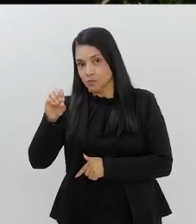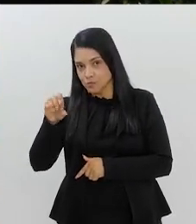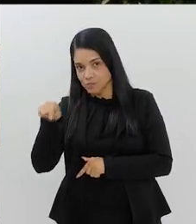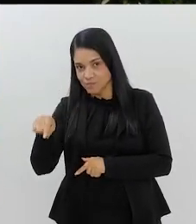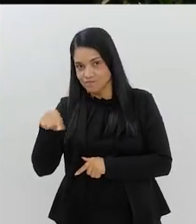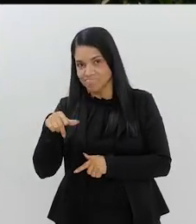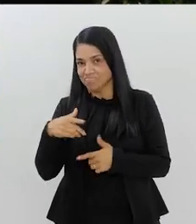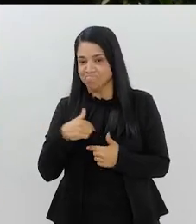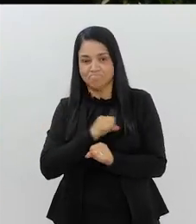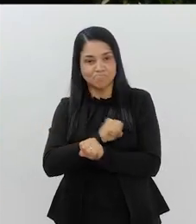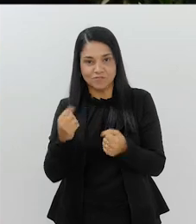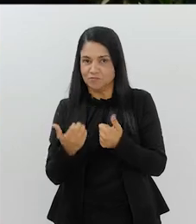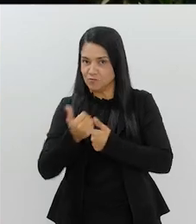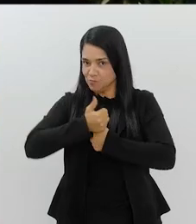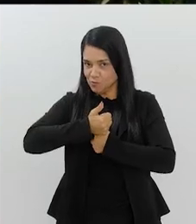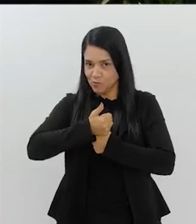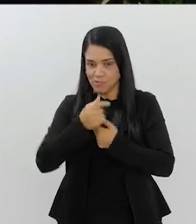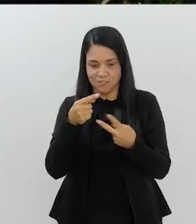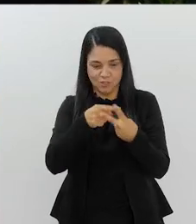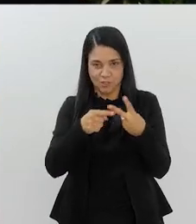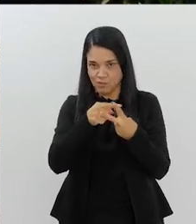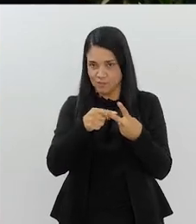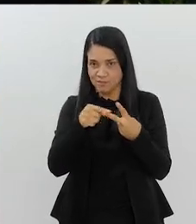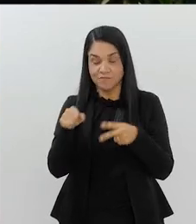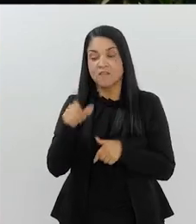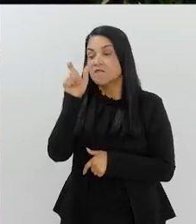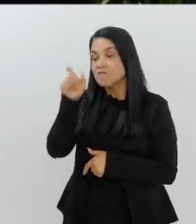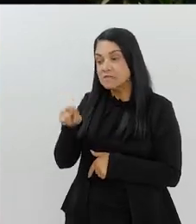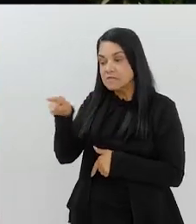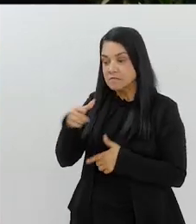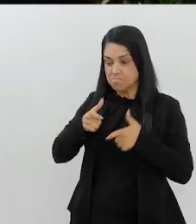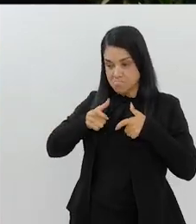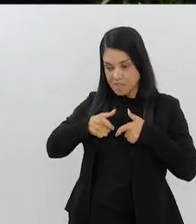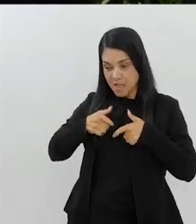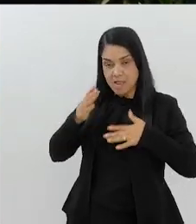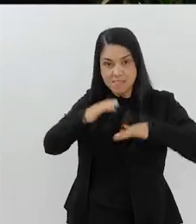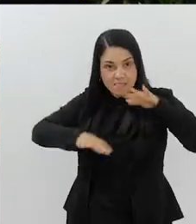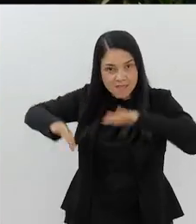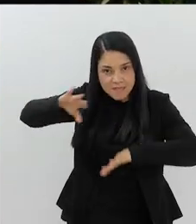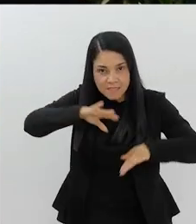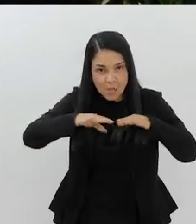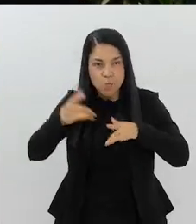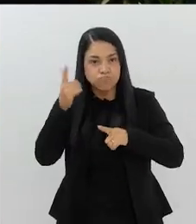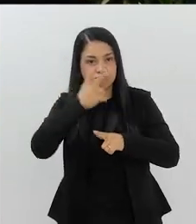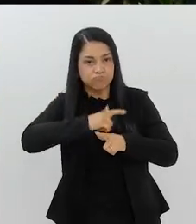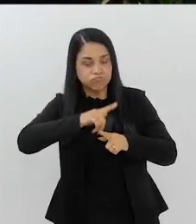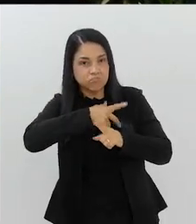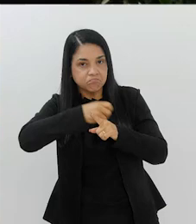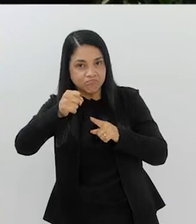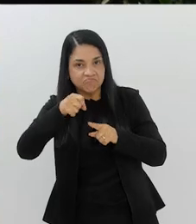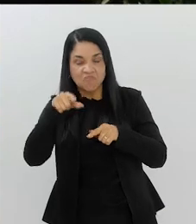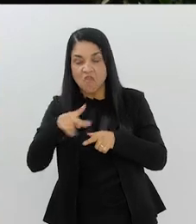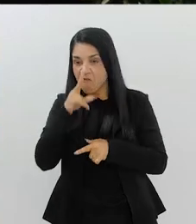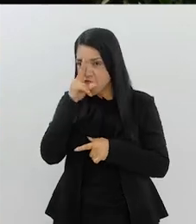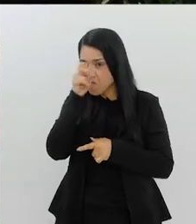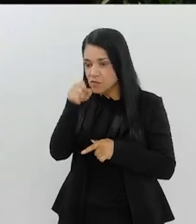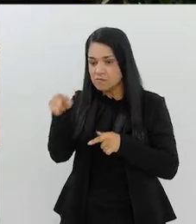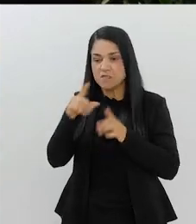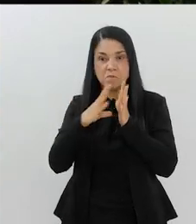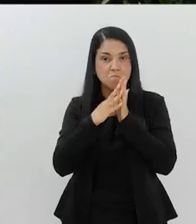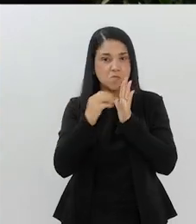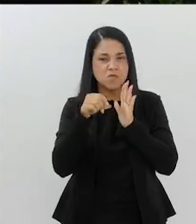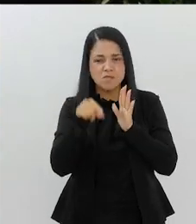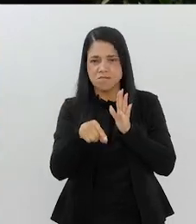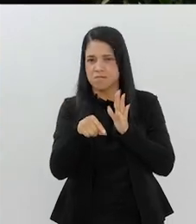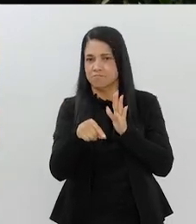Então, você, na natação, pelas tuas medalhas, pelas tuas conquistas, pela tua força, você é